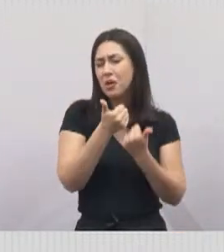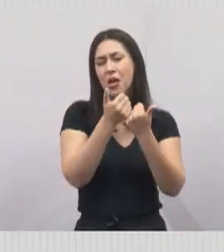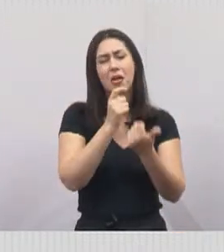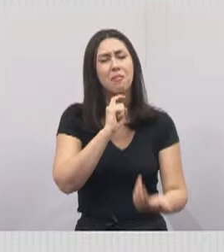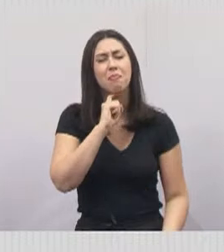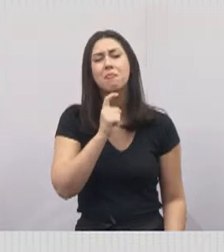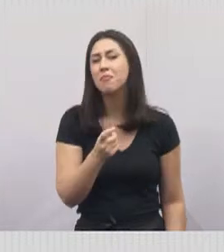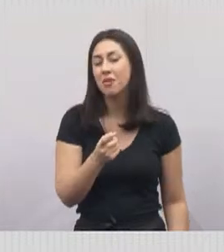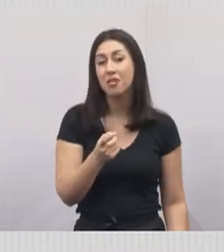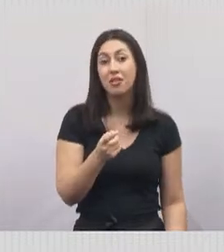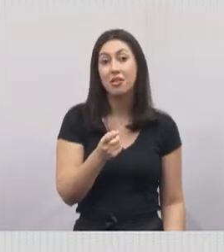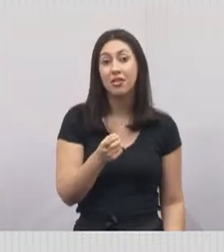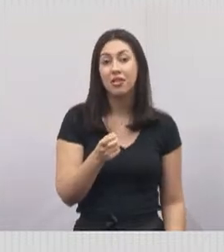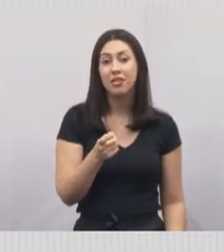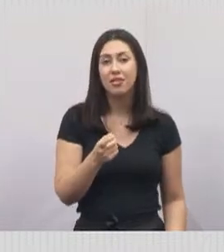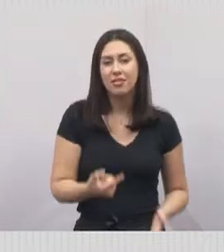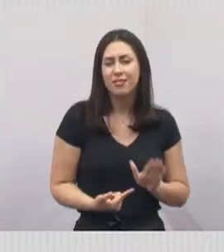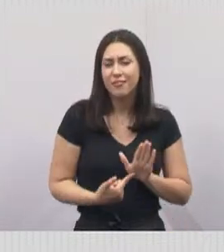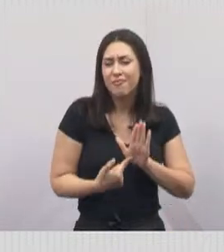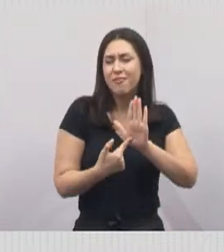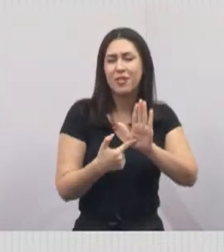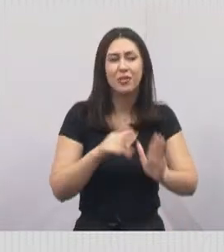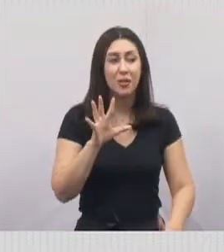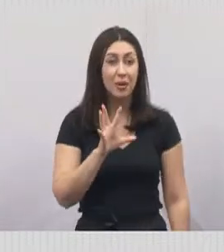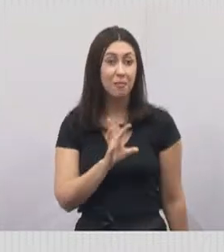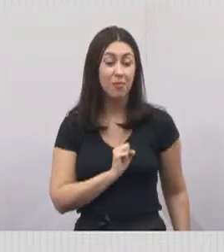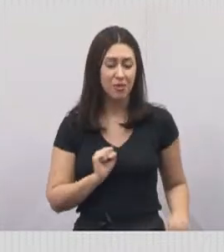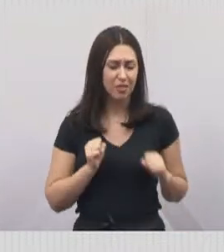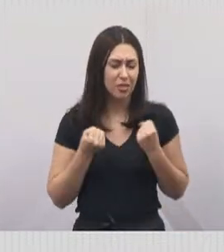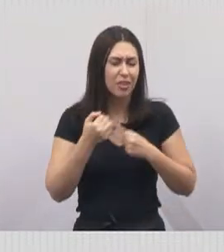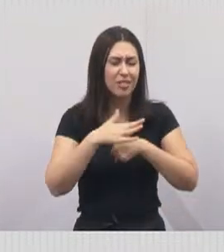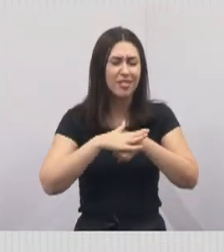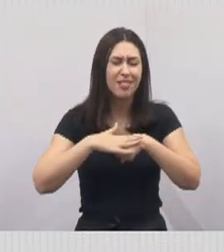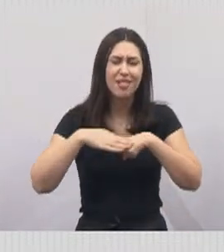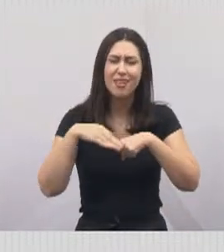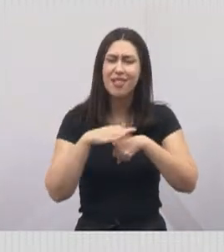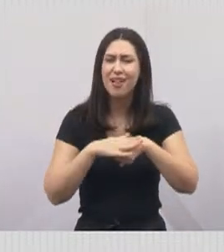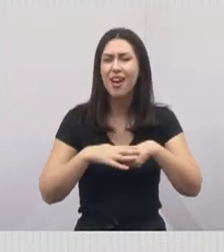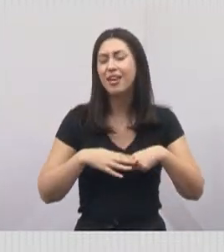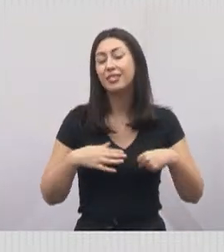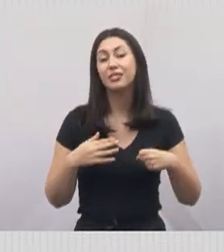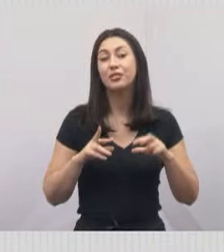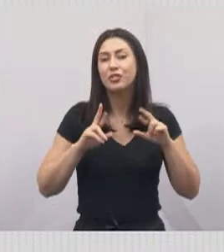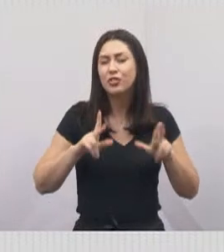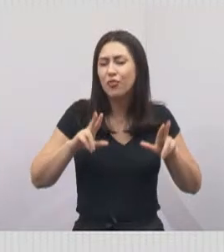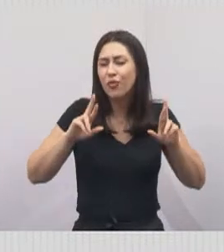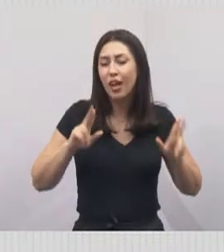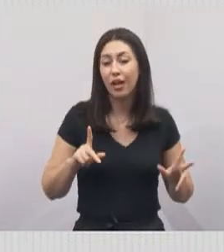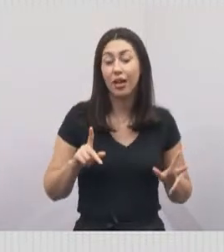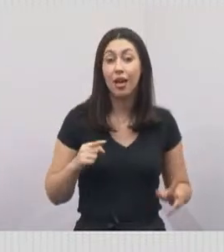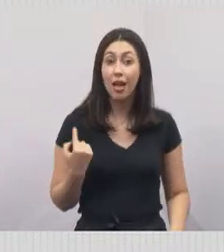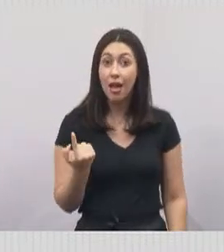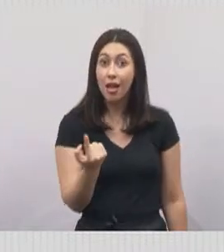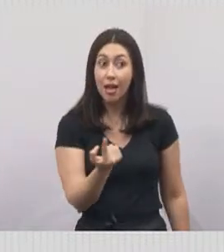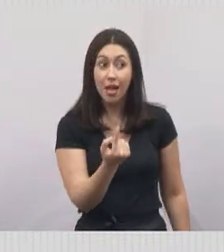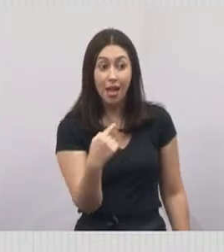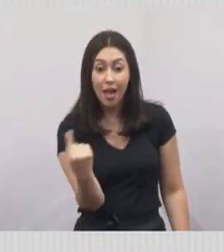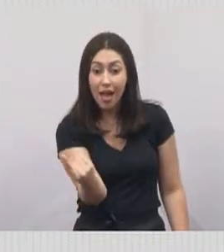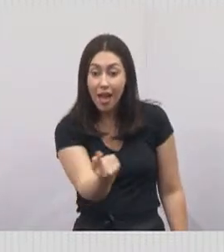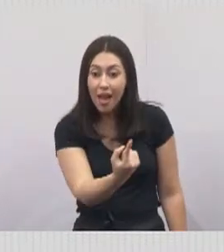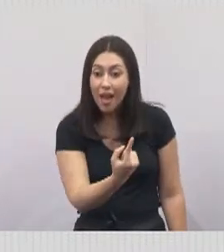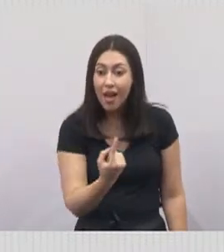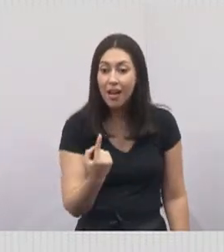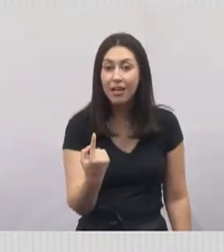São fontes de amor, dedicação e carinho incondicional. Elas são responsáveis por nos guiar,